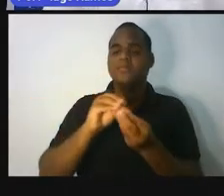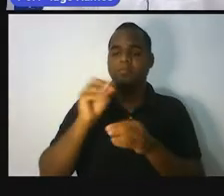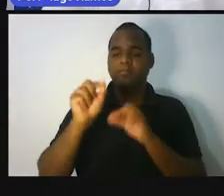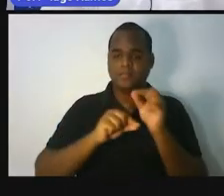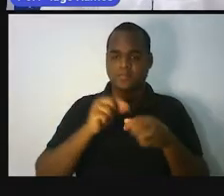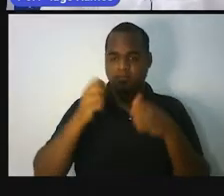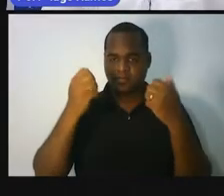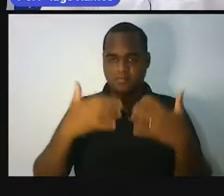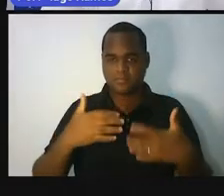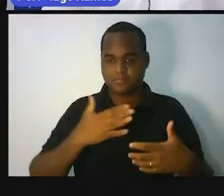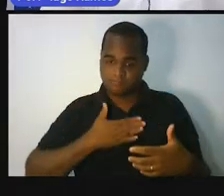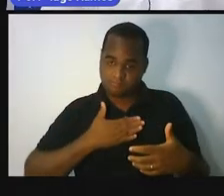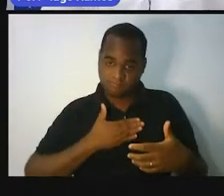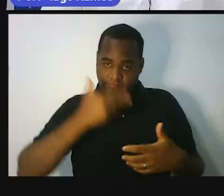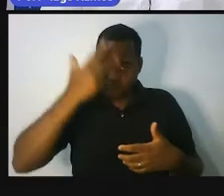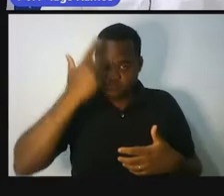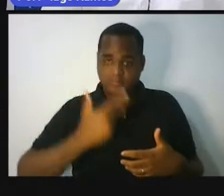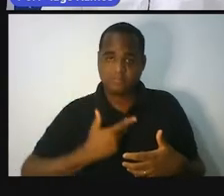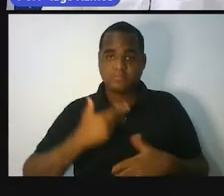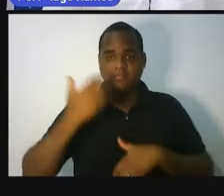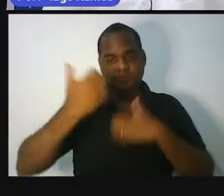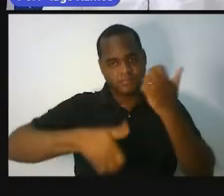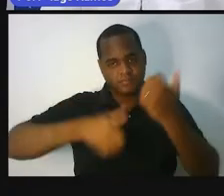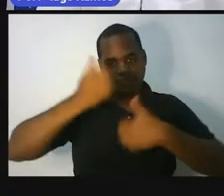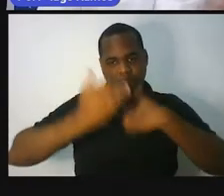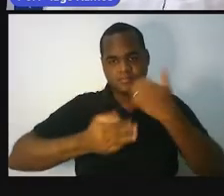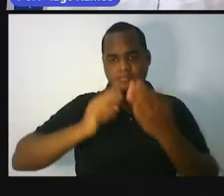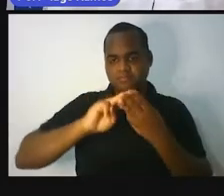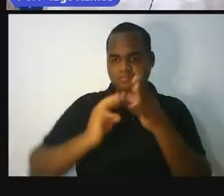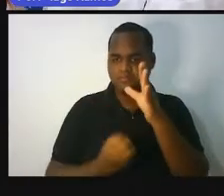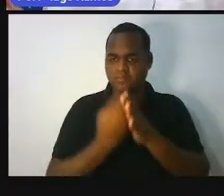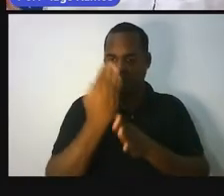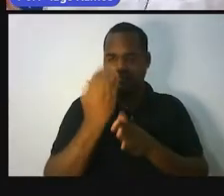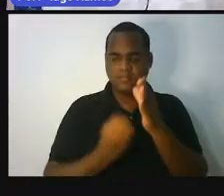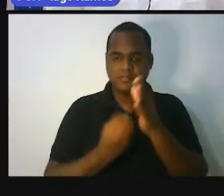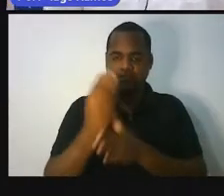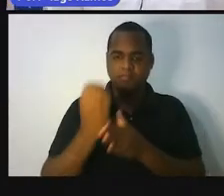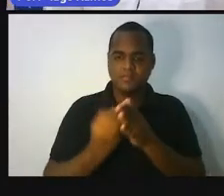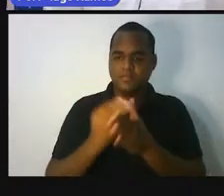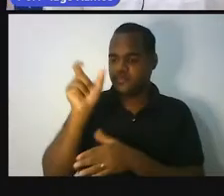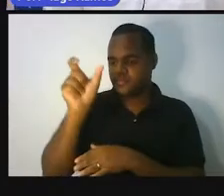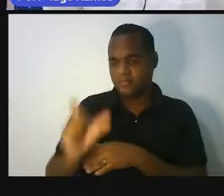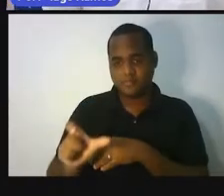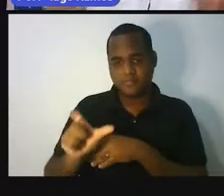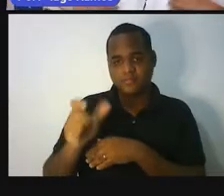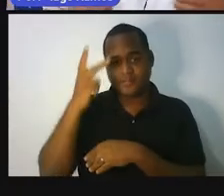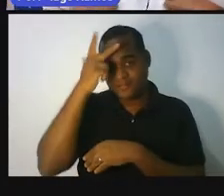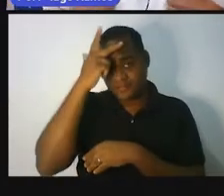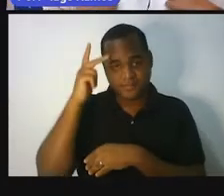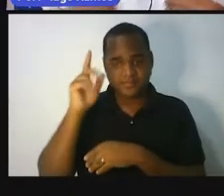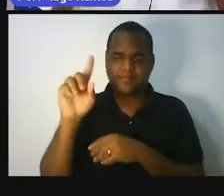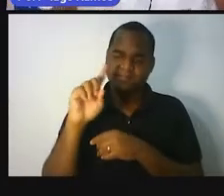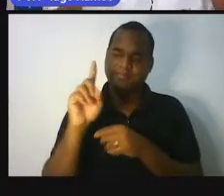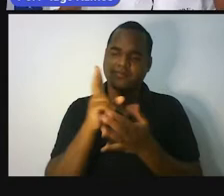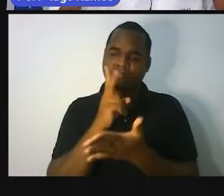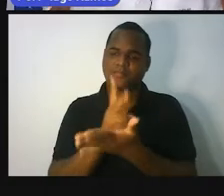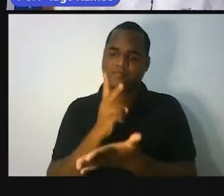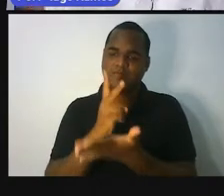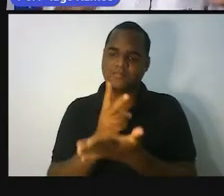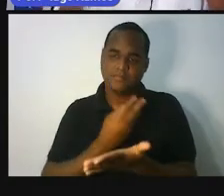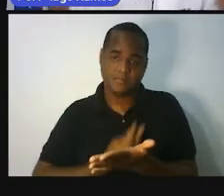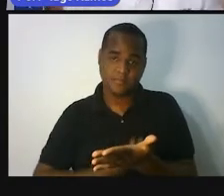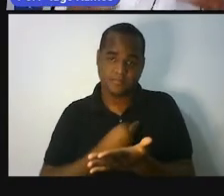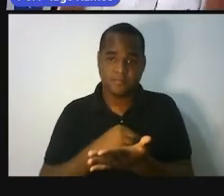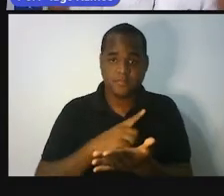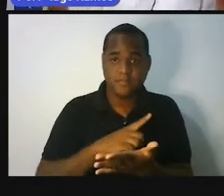minha teoria? Que a matemática não foi criada de repente por uma pessoa, mas ela sempre esteve conosco e